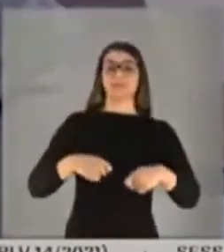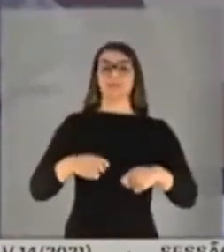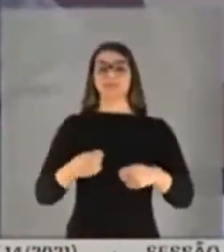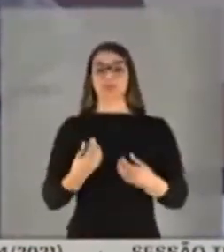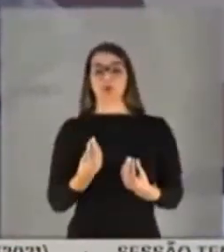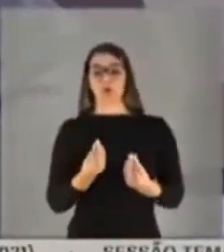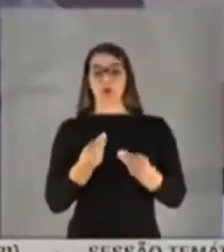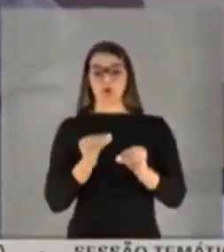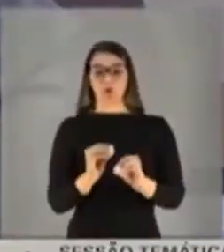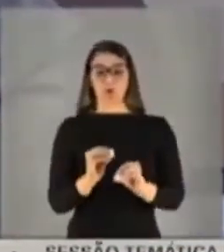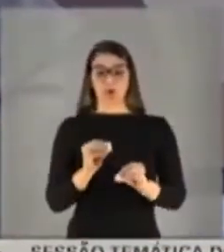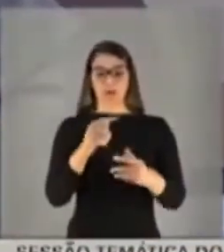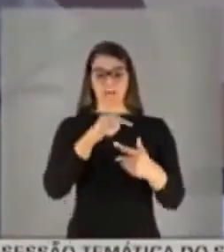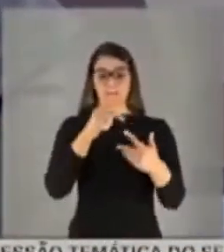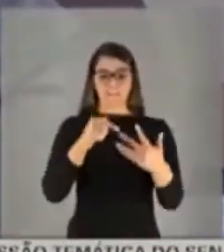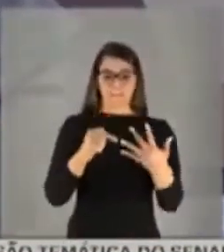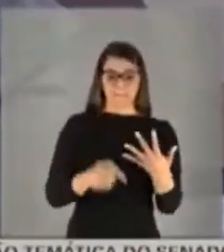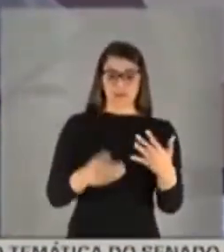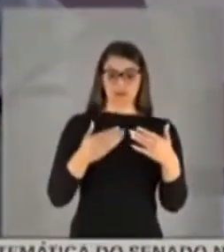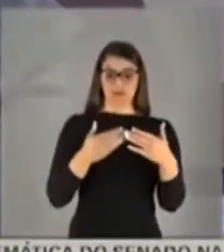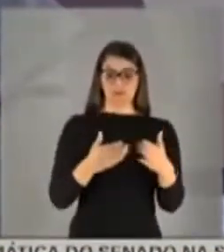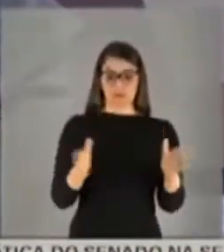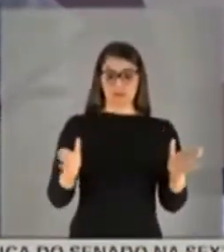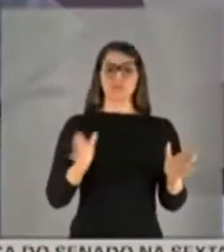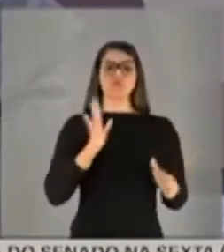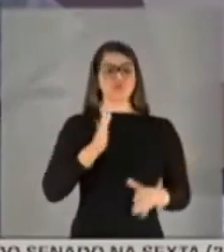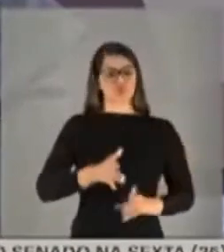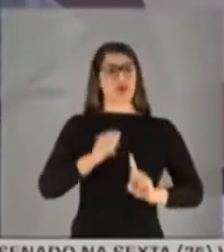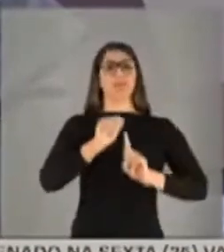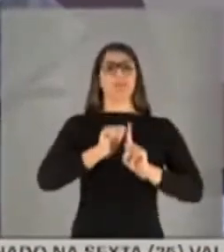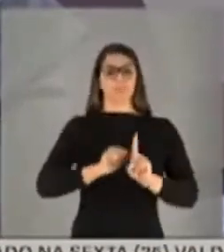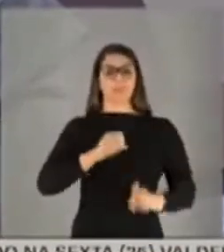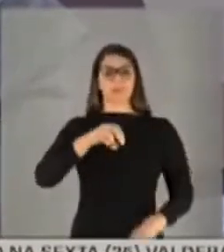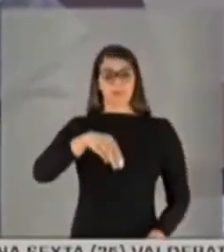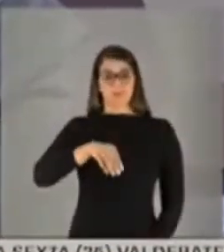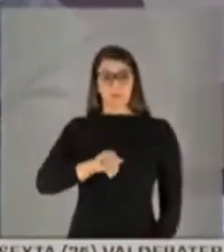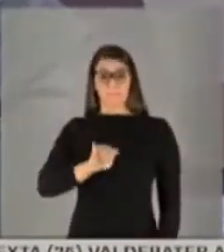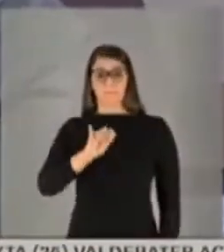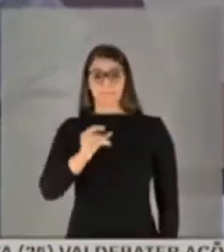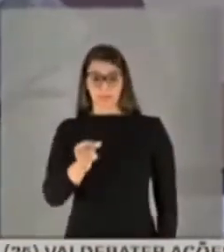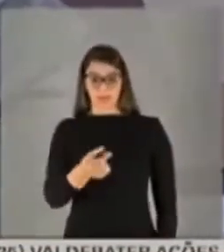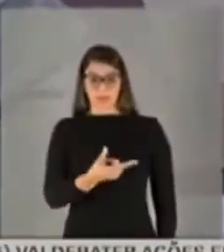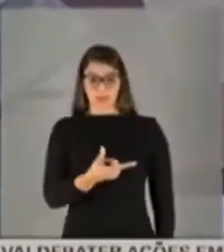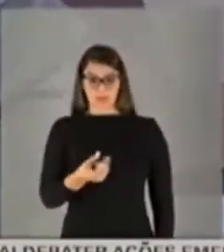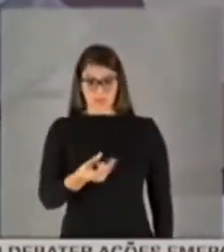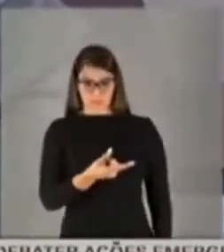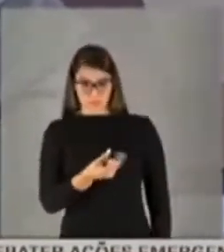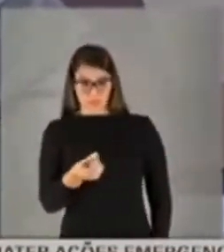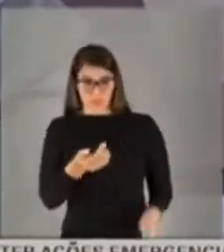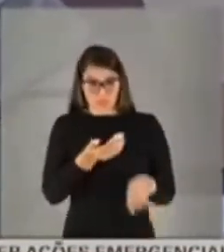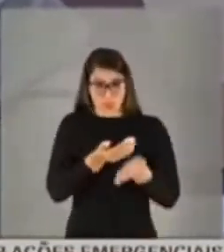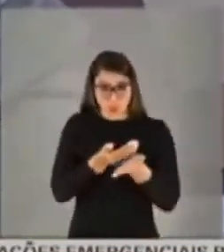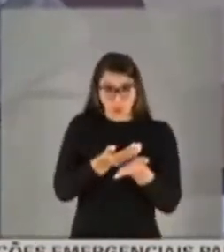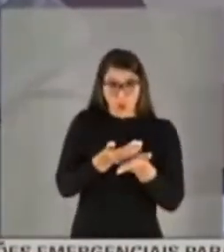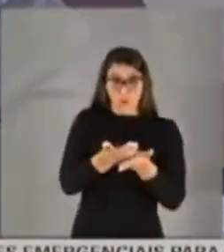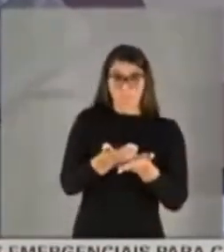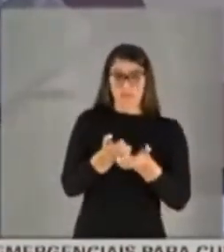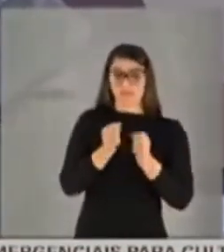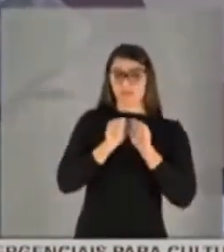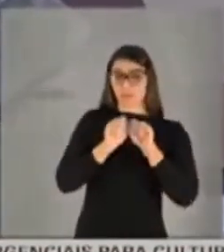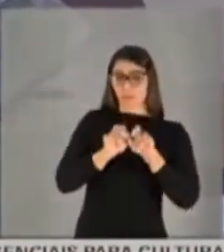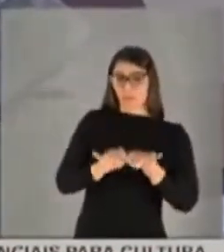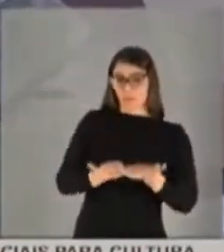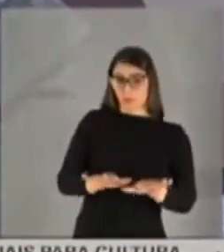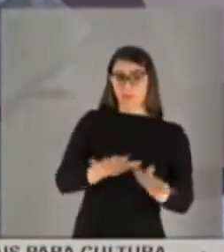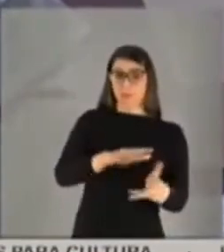curso medidas que já estavam à disposição, já em maio de 2020, e digo, ainda no início da pandemia no Brasil, medidas